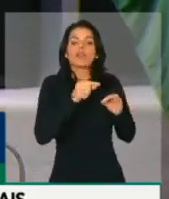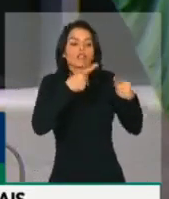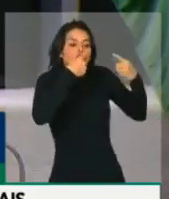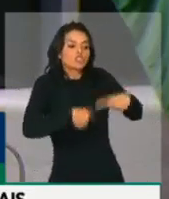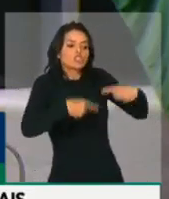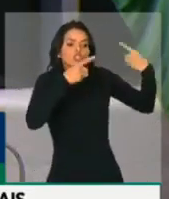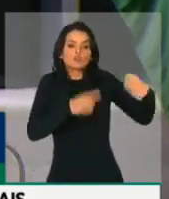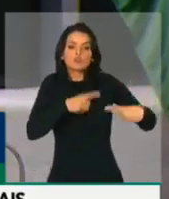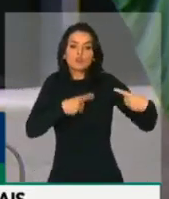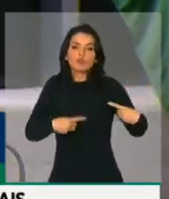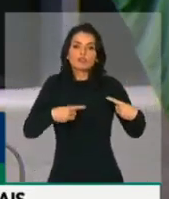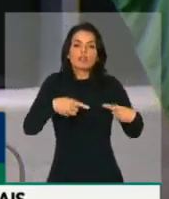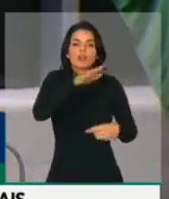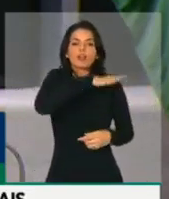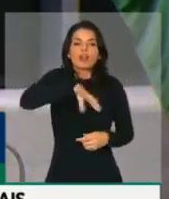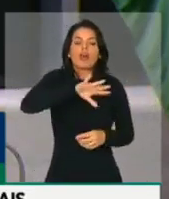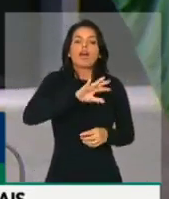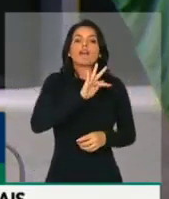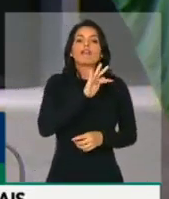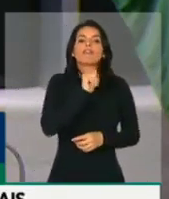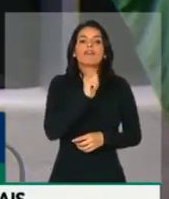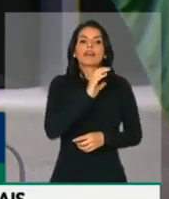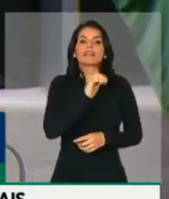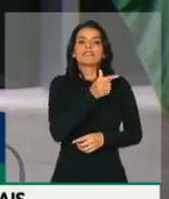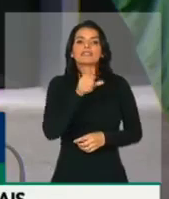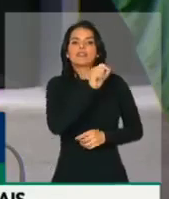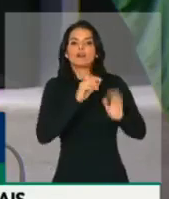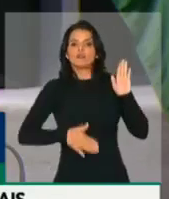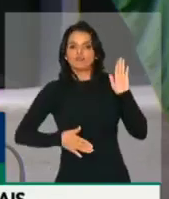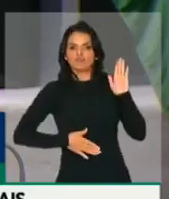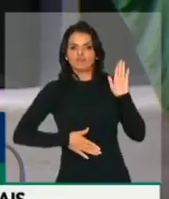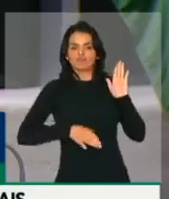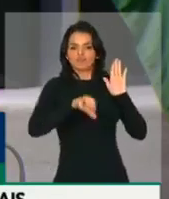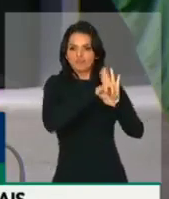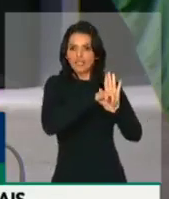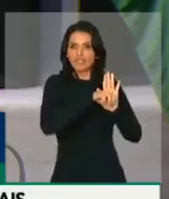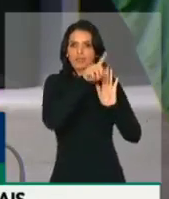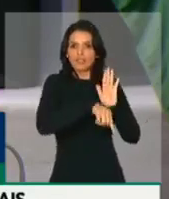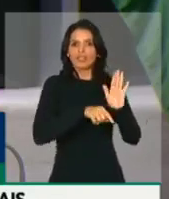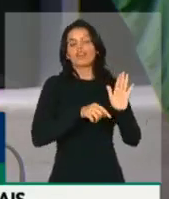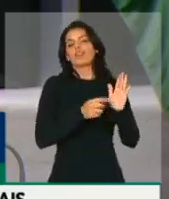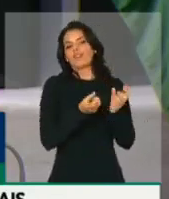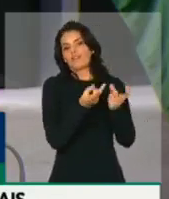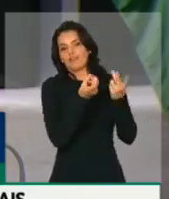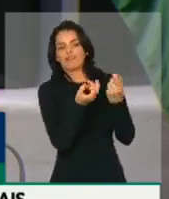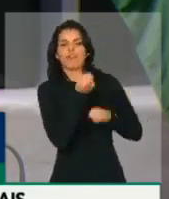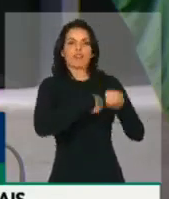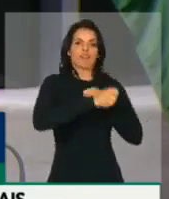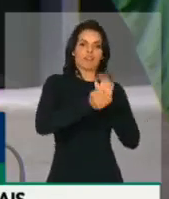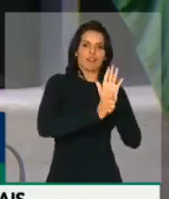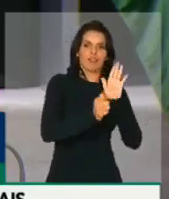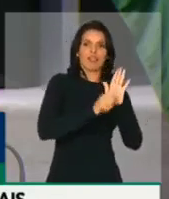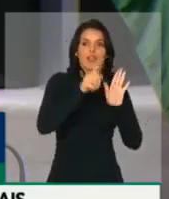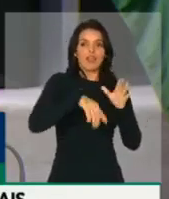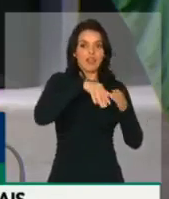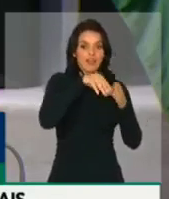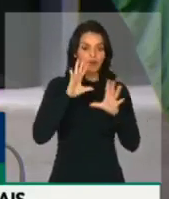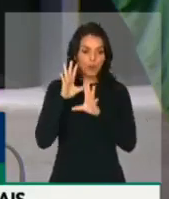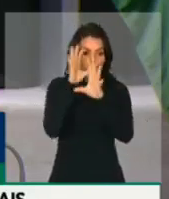em áreas de disputas entre facções e milícia. A gente está dizendo de quase 80% do território.